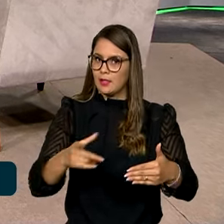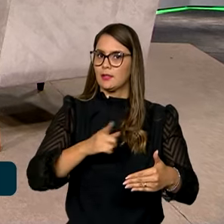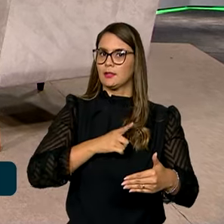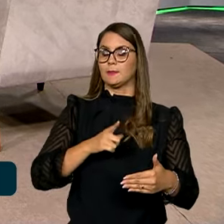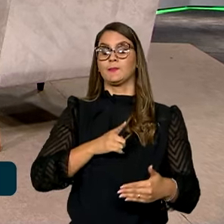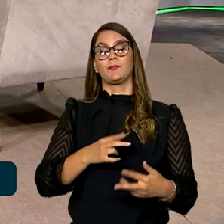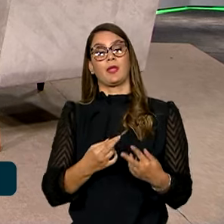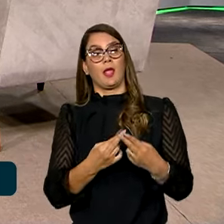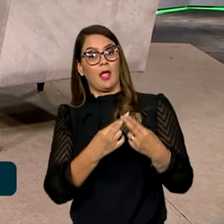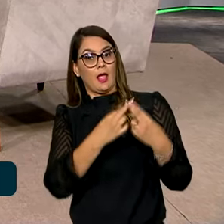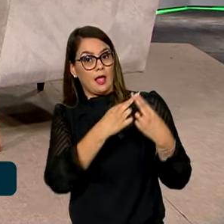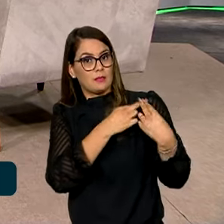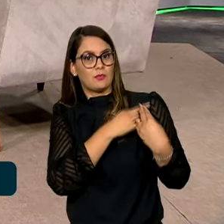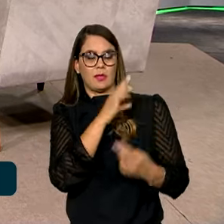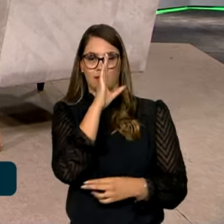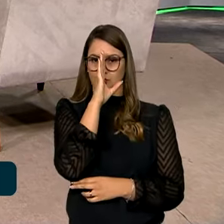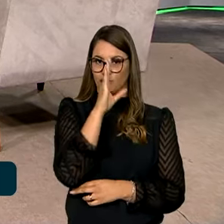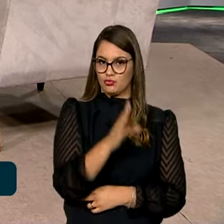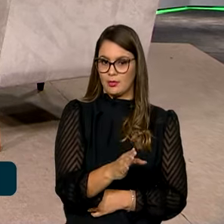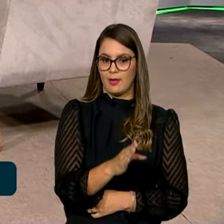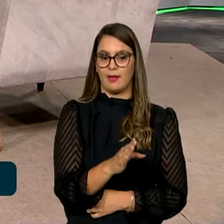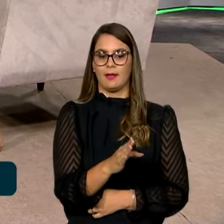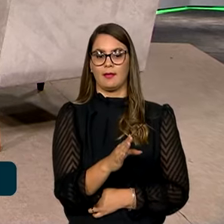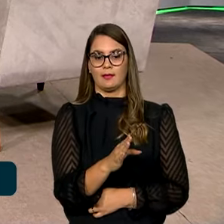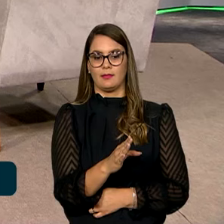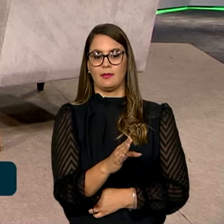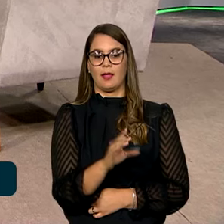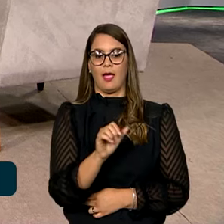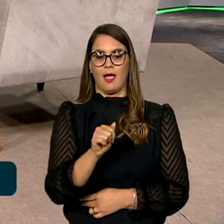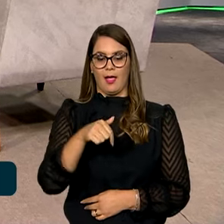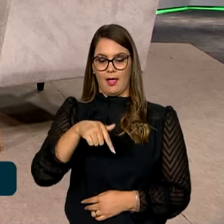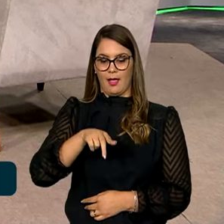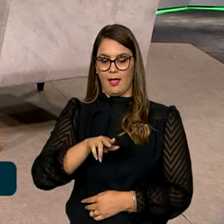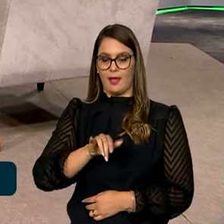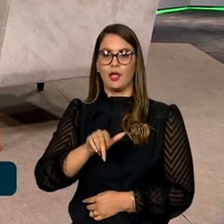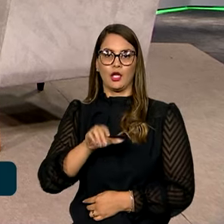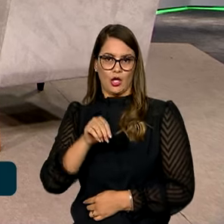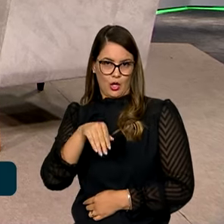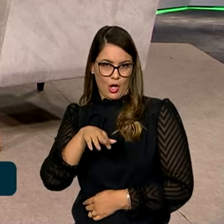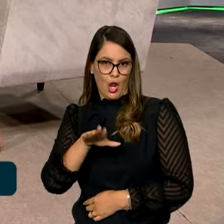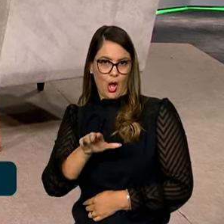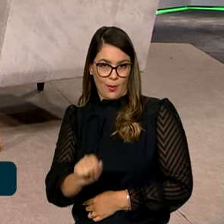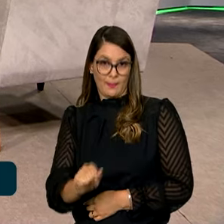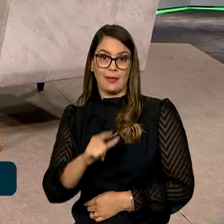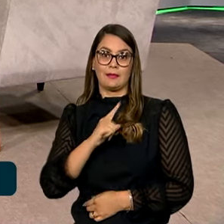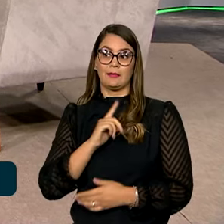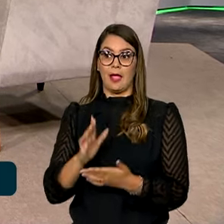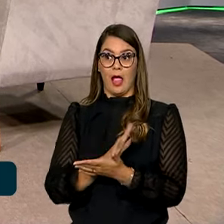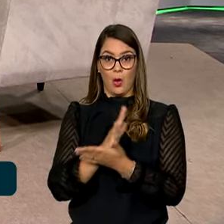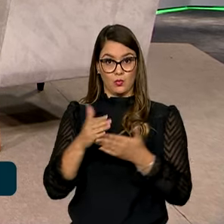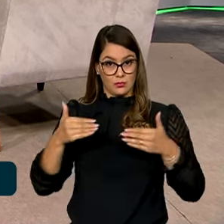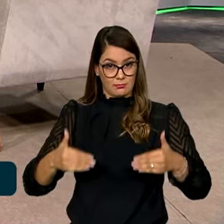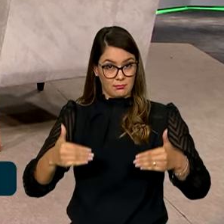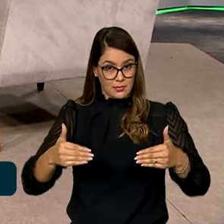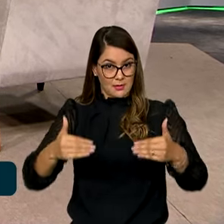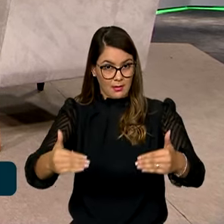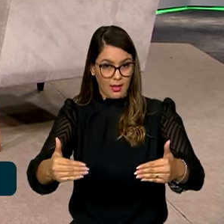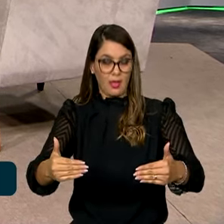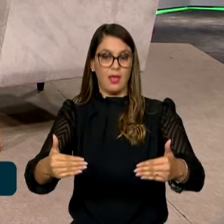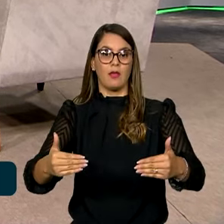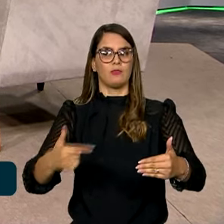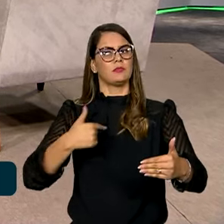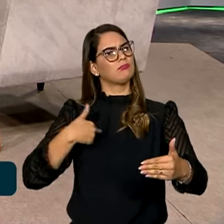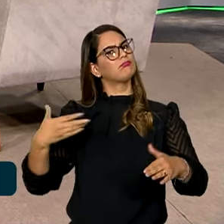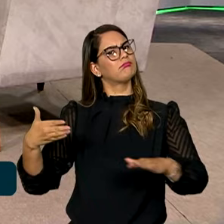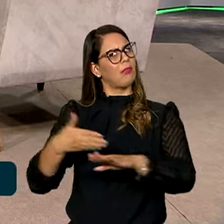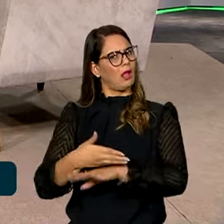com responsabilidade direta sobre o Aquilomba Brasil. Temos, inclusive, ministérios que não estão no Aquilomba Brasil, mas que se vêem